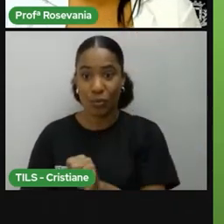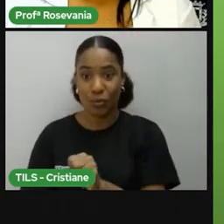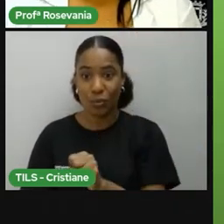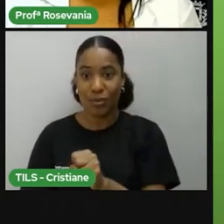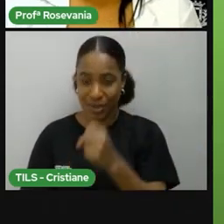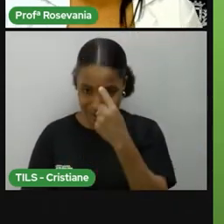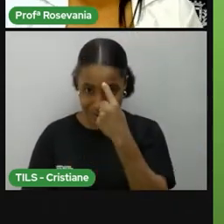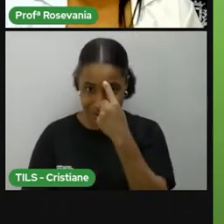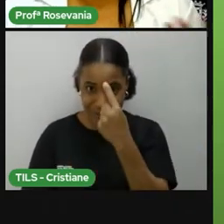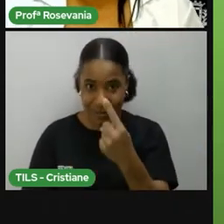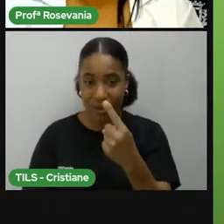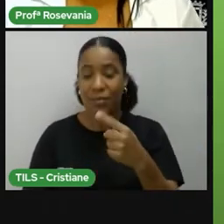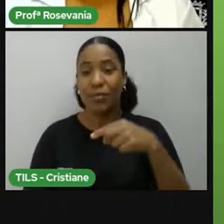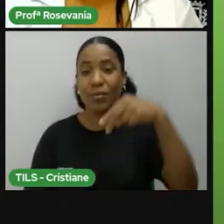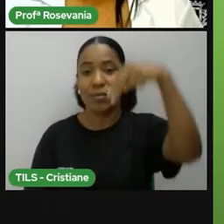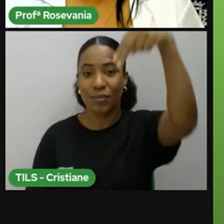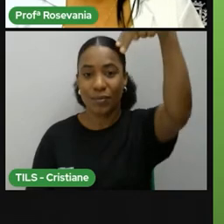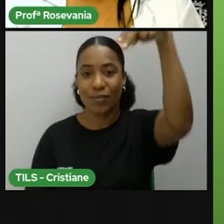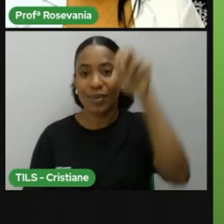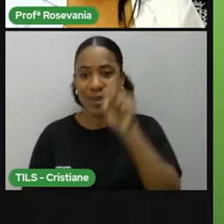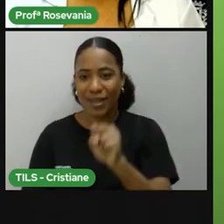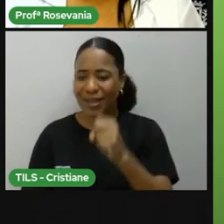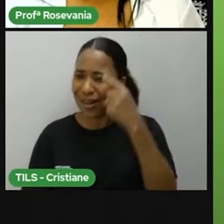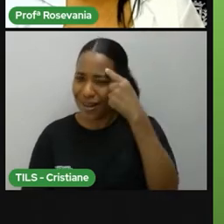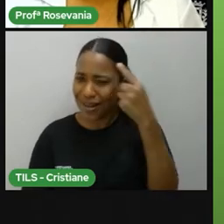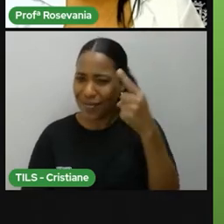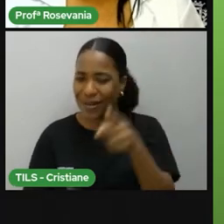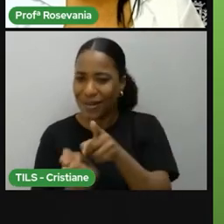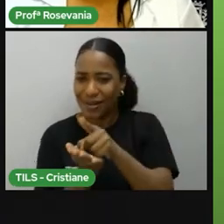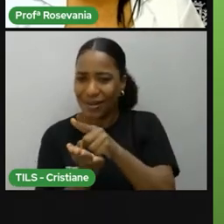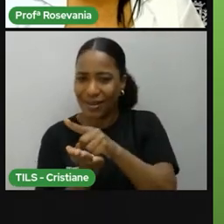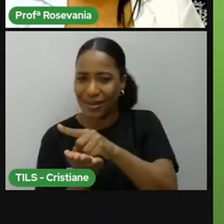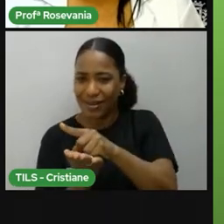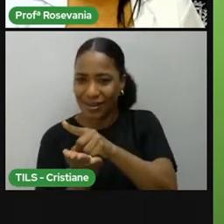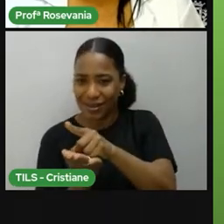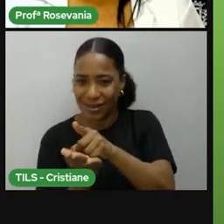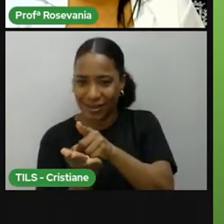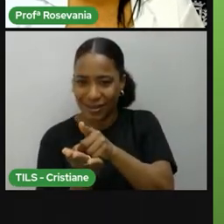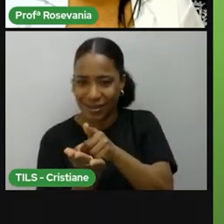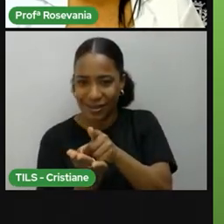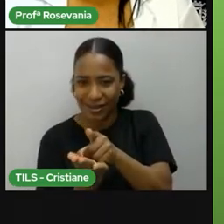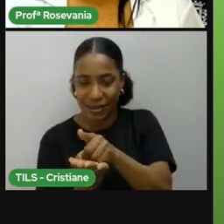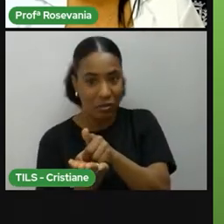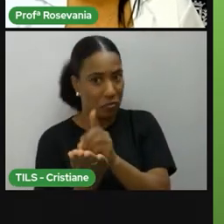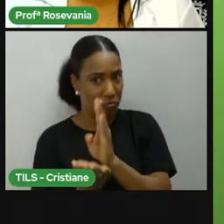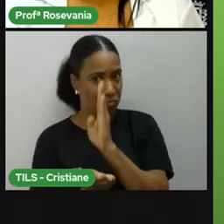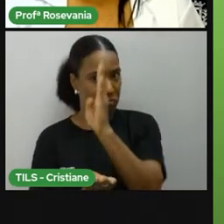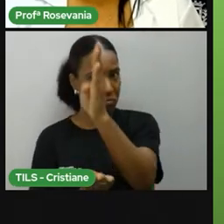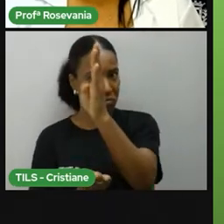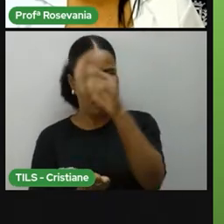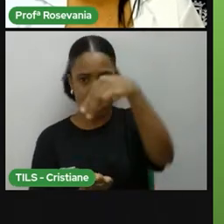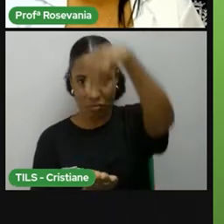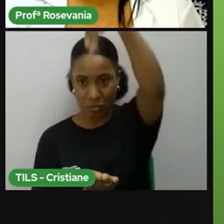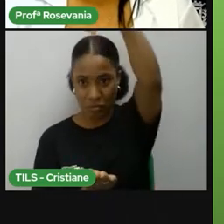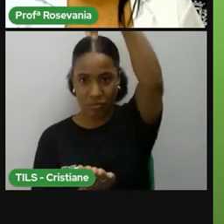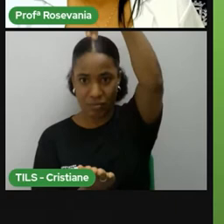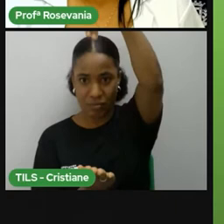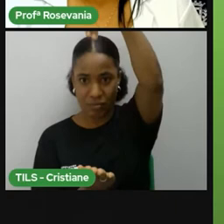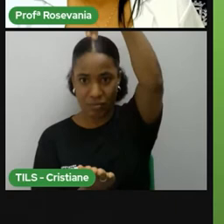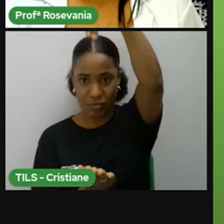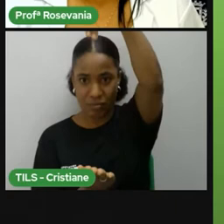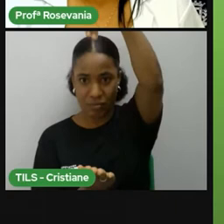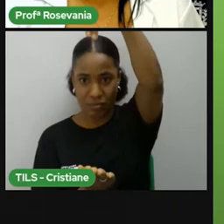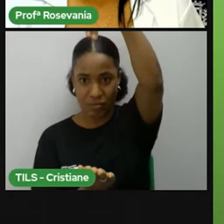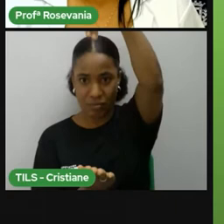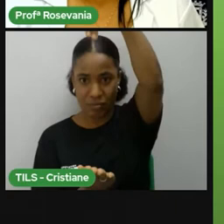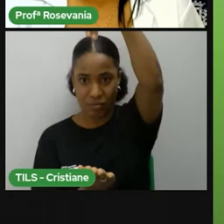o porto do norte magnético, lembra da outra aula? E aqui, a gente tem essa inclinaçãozinha, né, do planeta Terra, onde